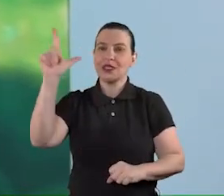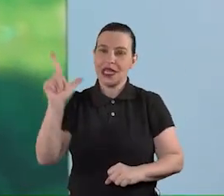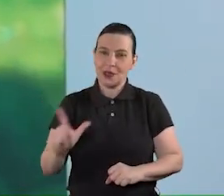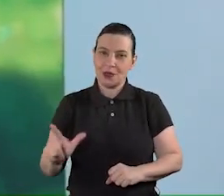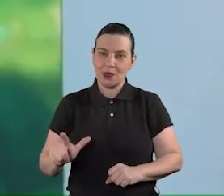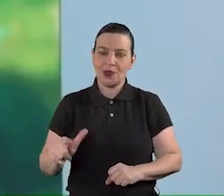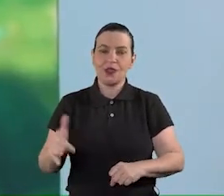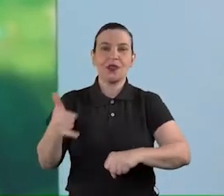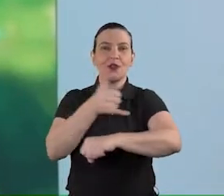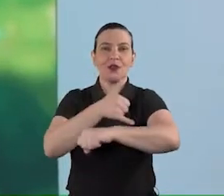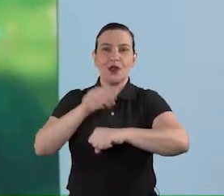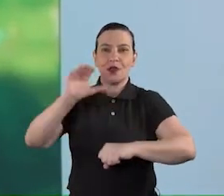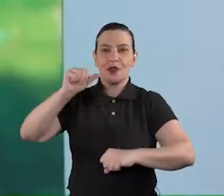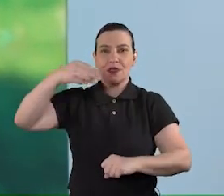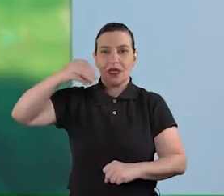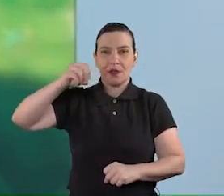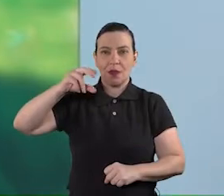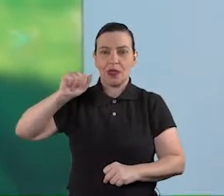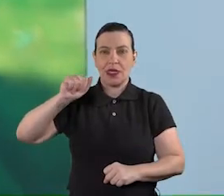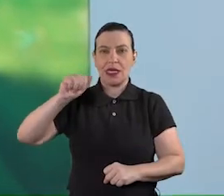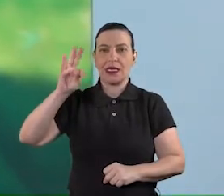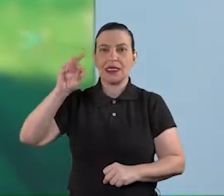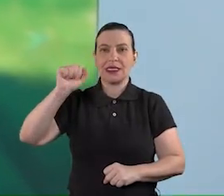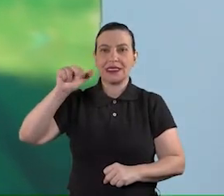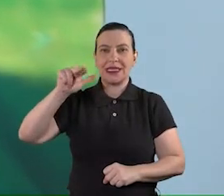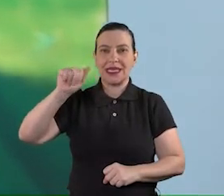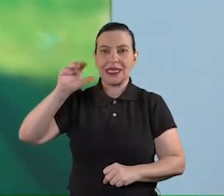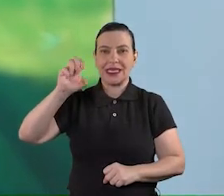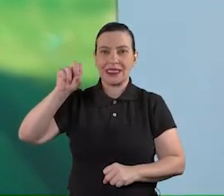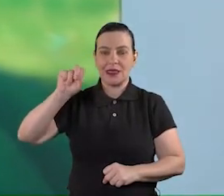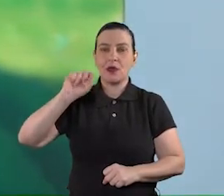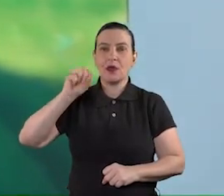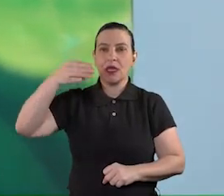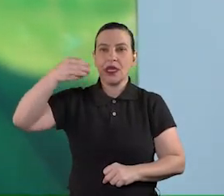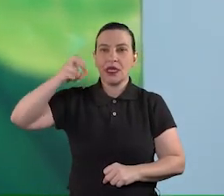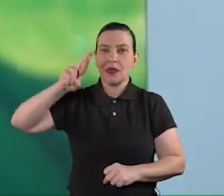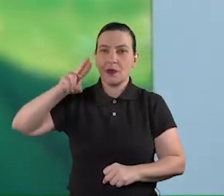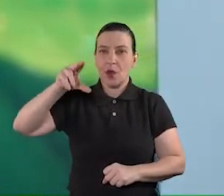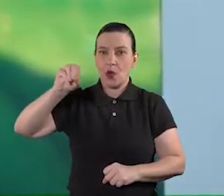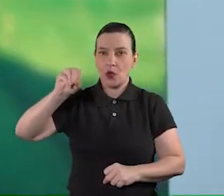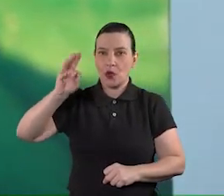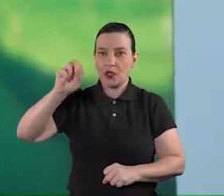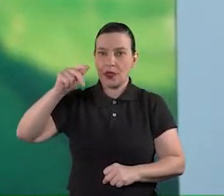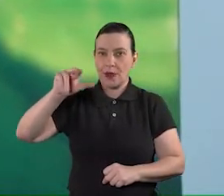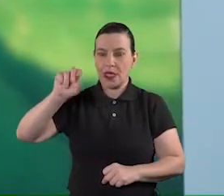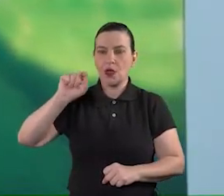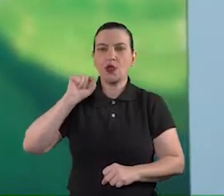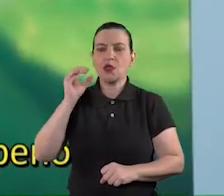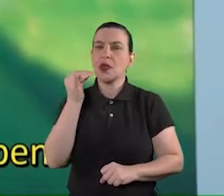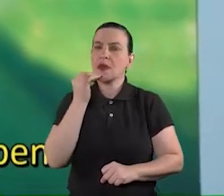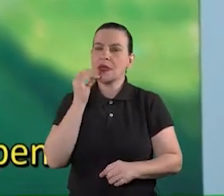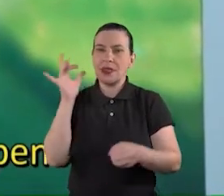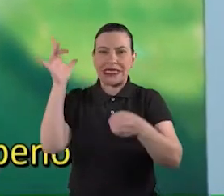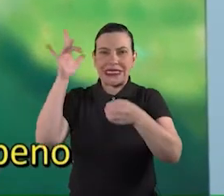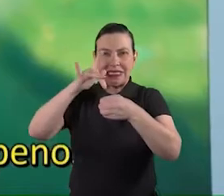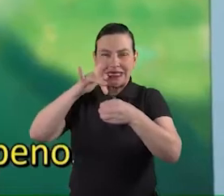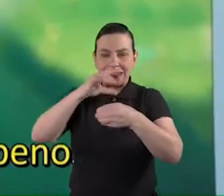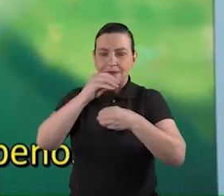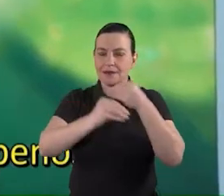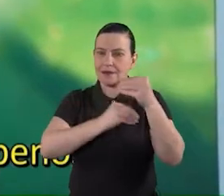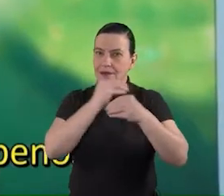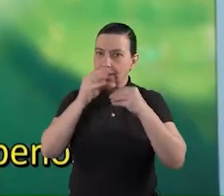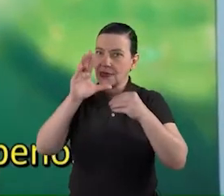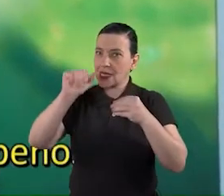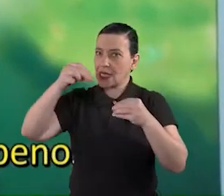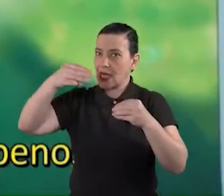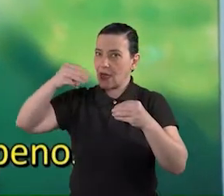óleos de camomila o tanaceto azul é principalmente composto de monoterpenos com certo teor de sesquiterpenos enquanto a